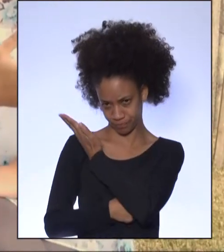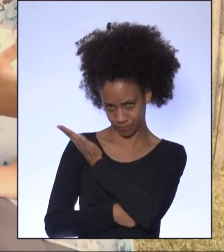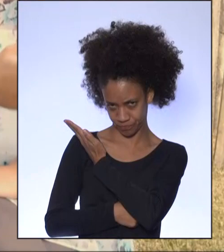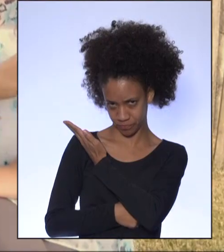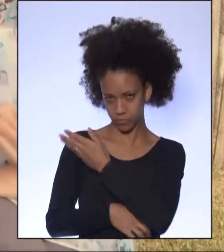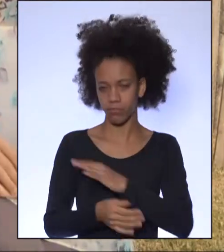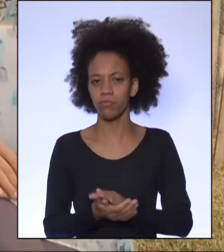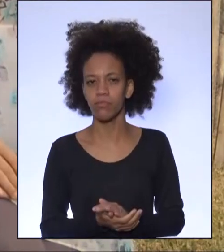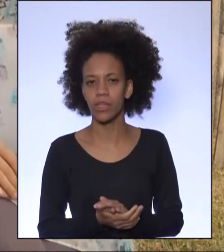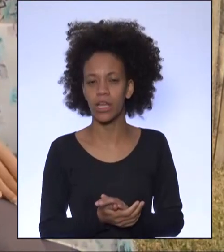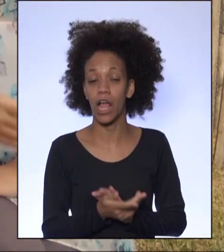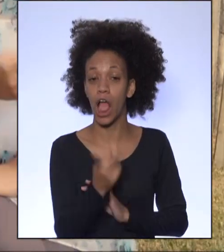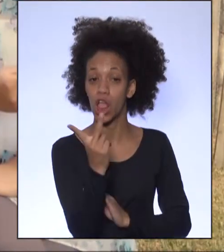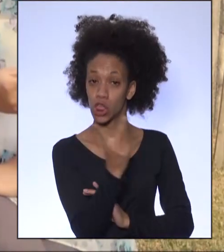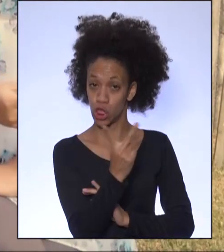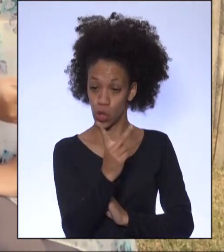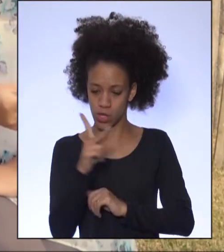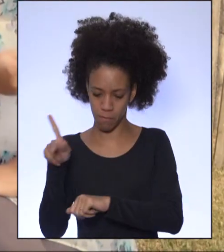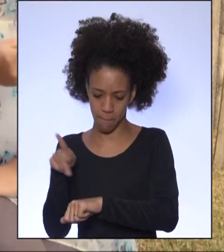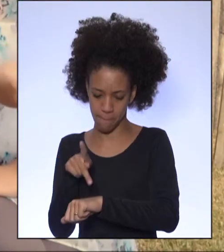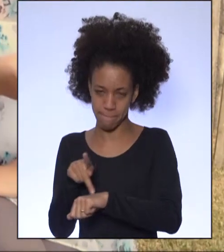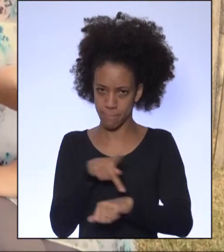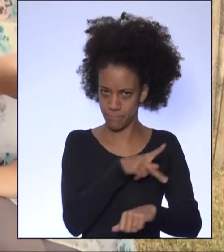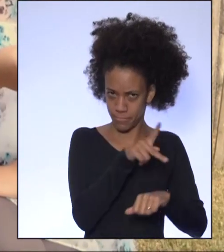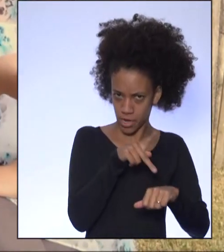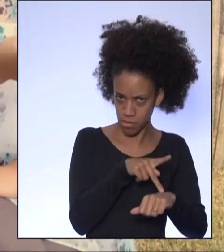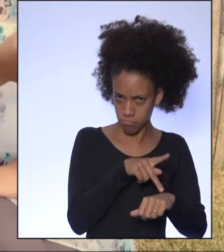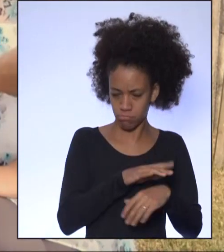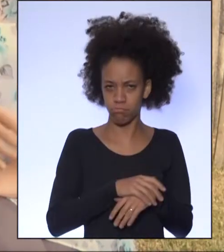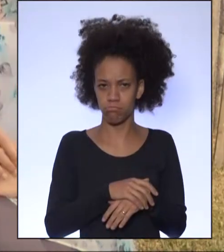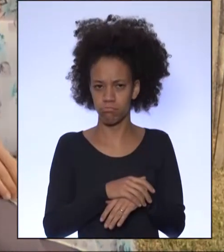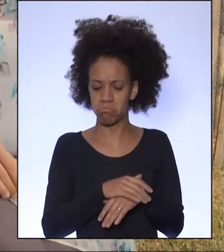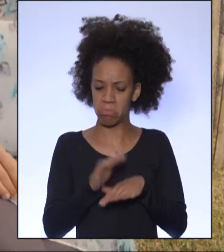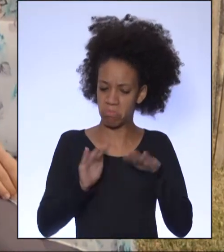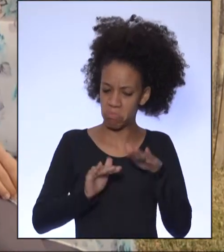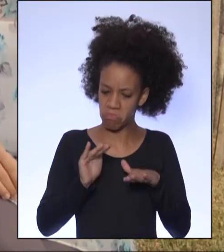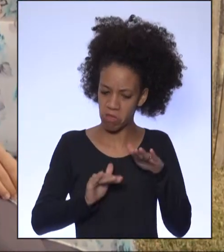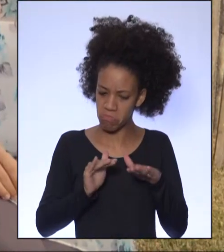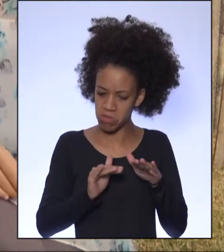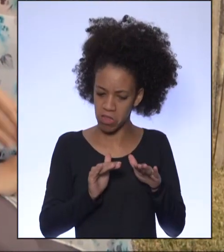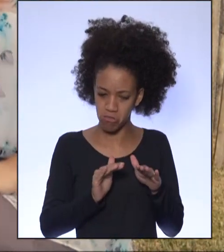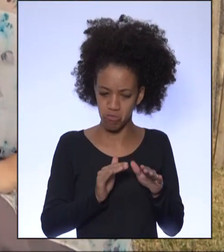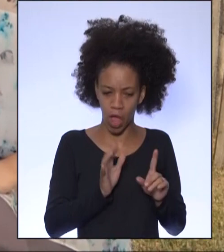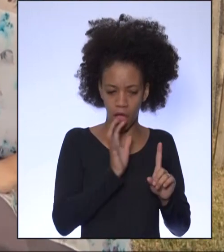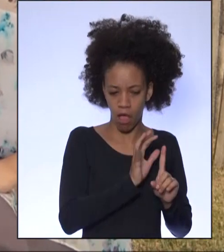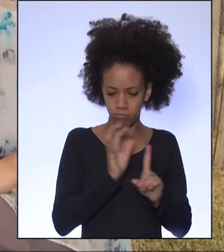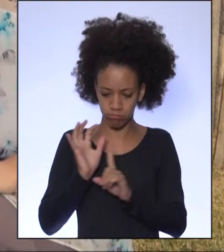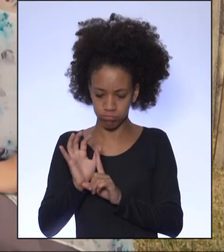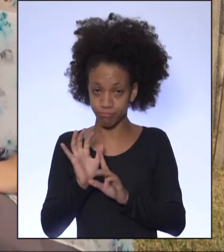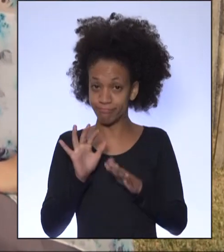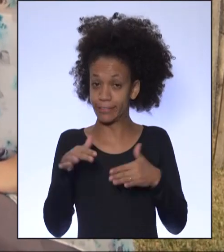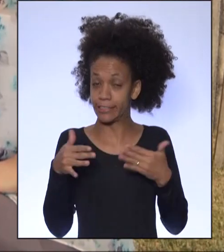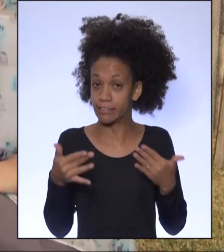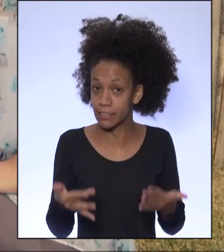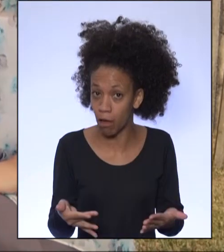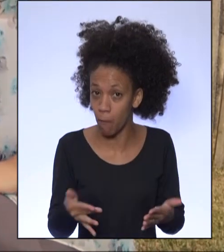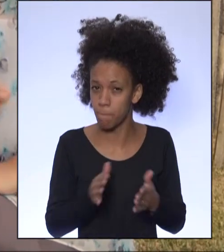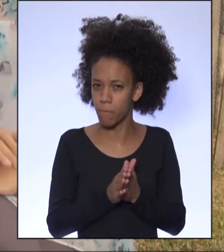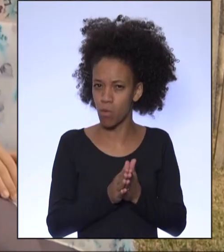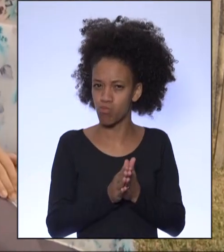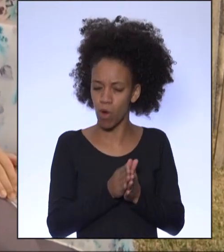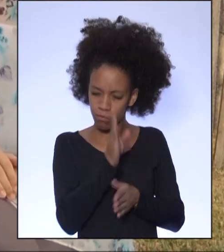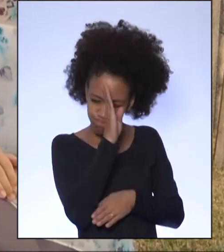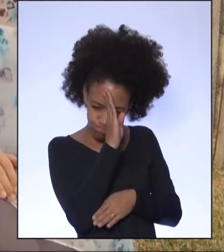denominações diferentes dependendo de qual país eu uso como referência. No caso, nós temos aqui um